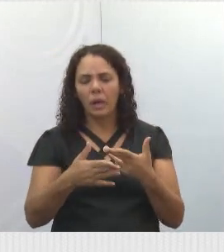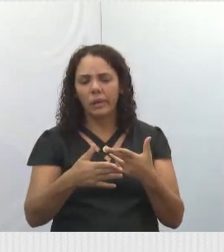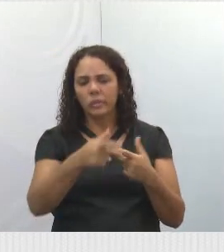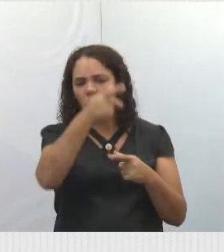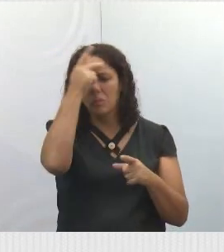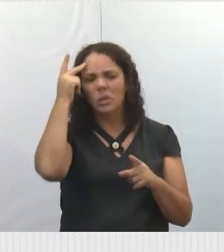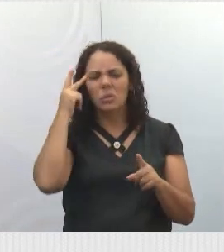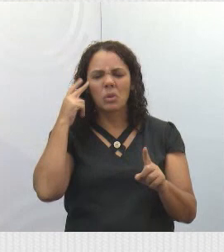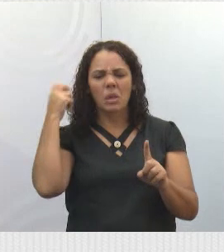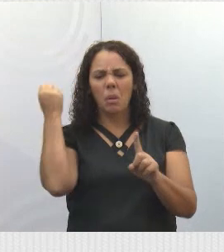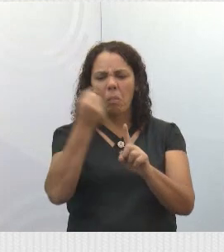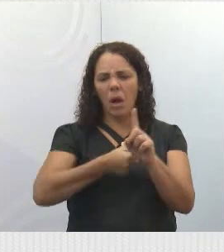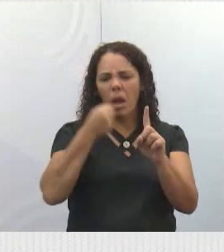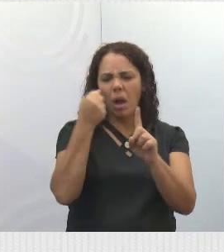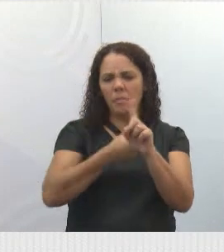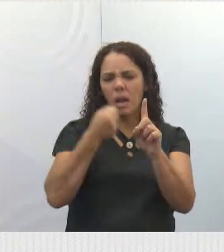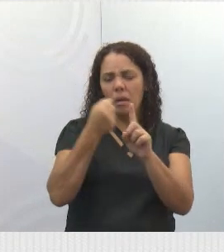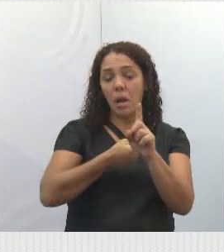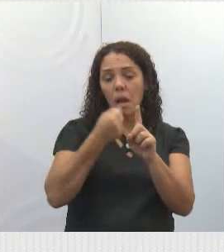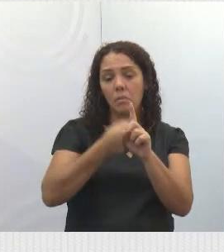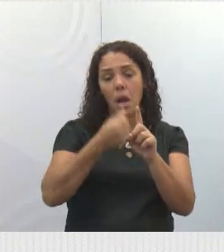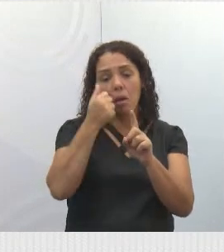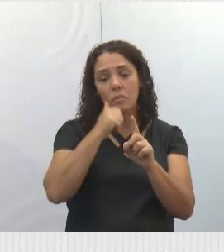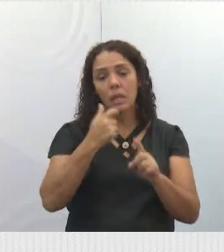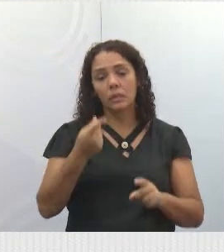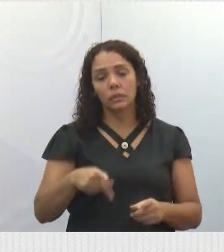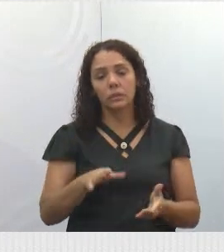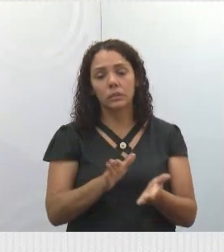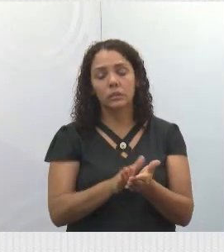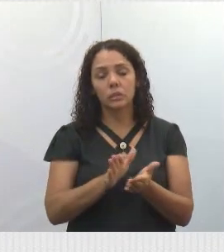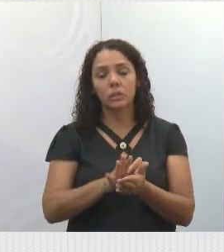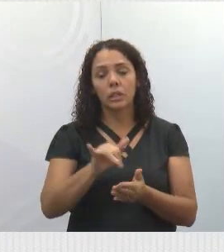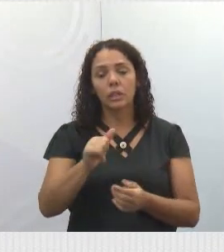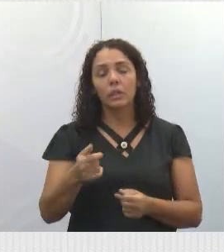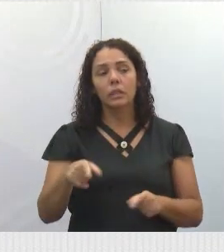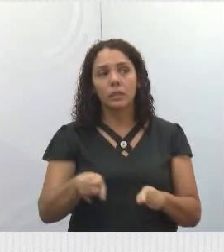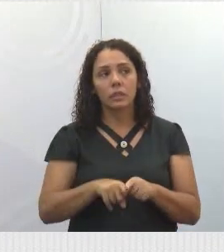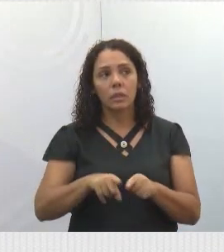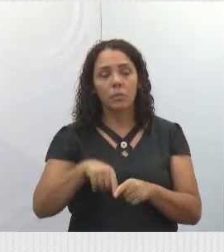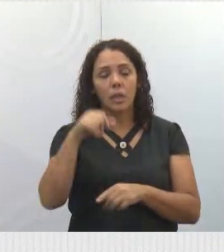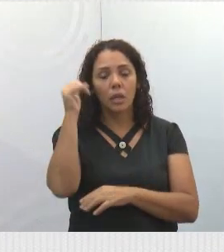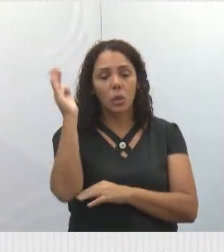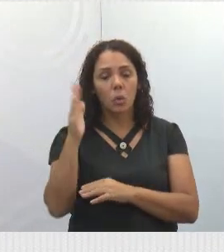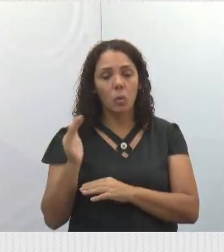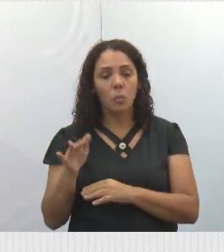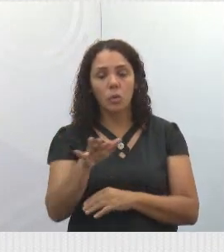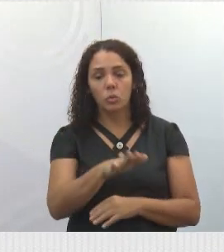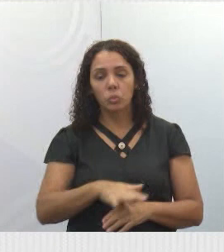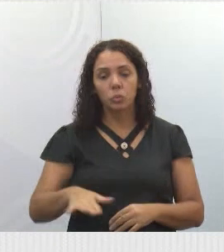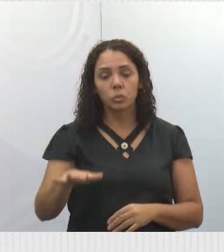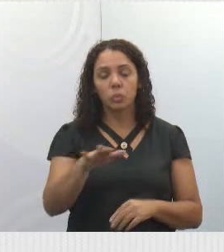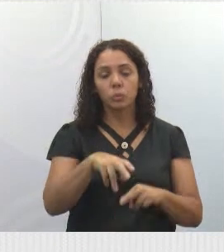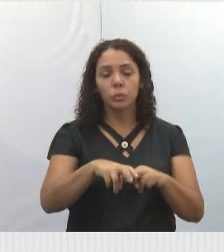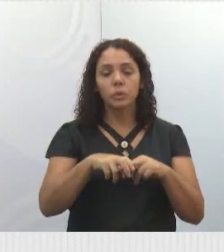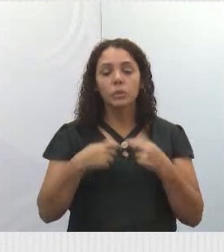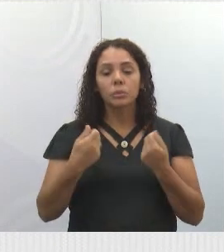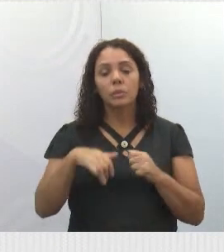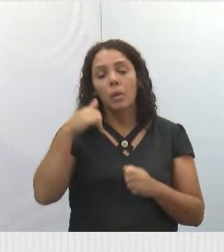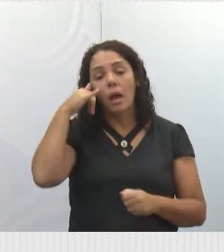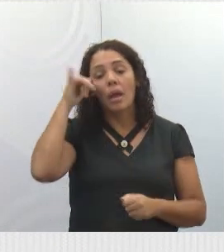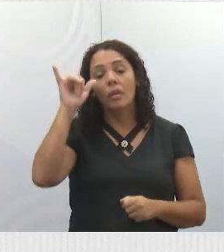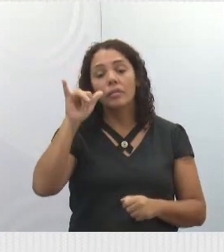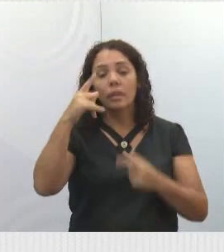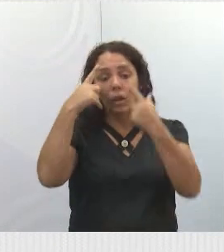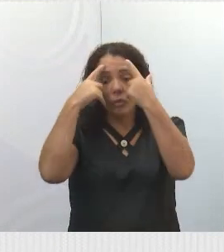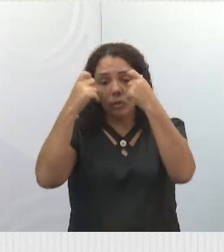em Jacareí, quanto no Brasil afora. Então, vamos lutar e combater a violência contra as mulheres. Seja ela